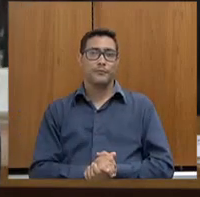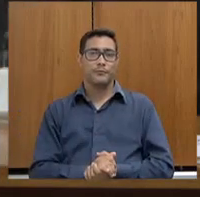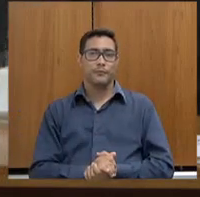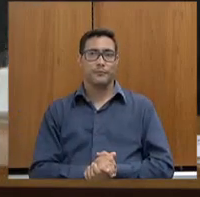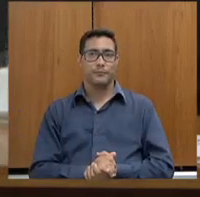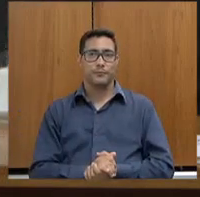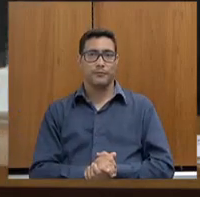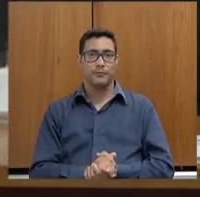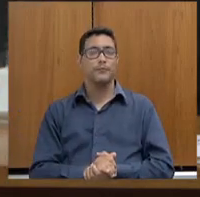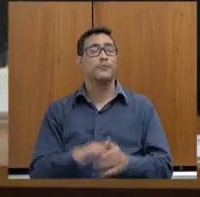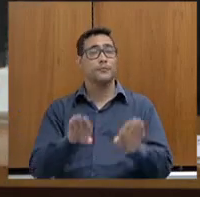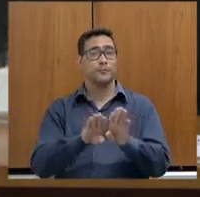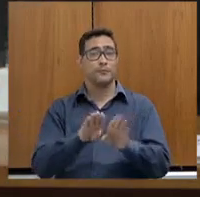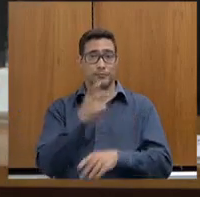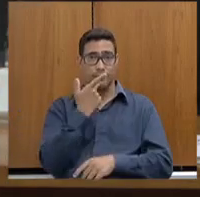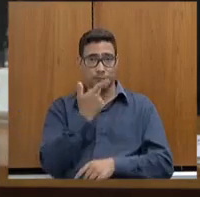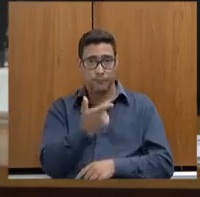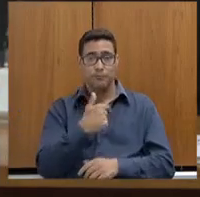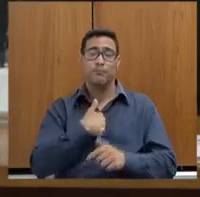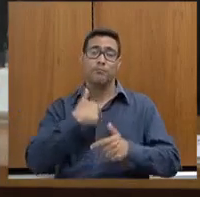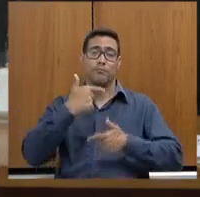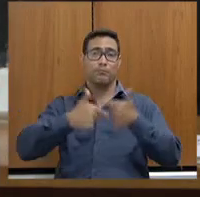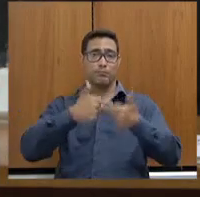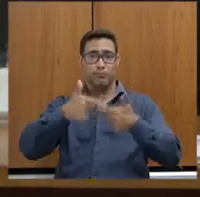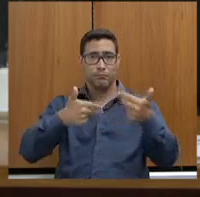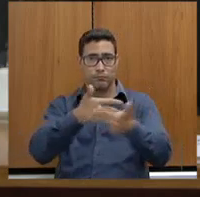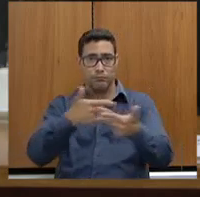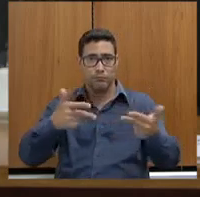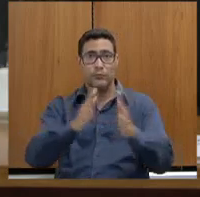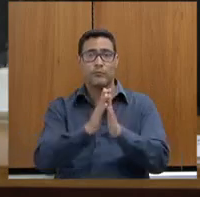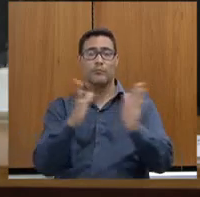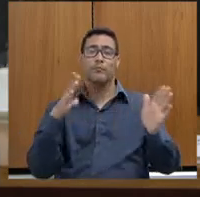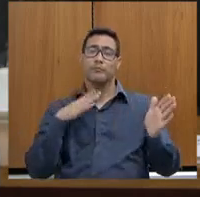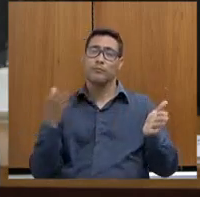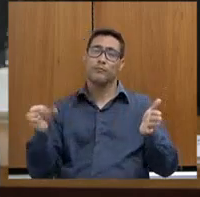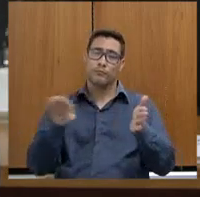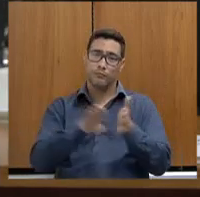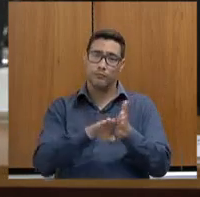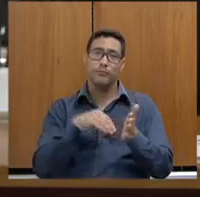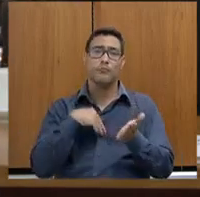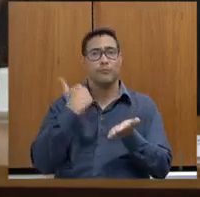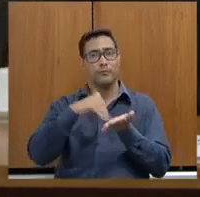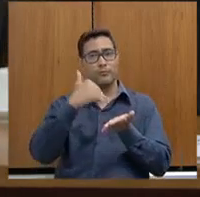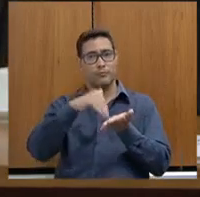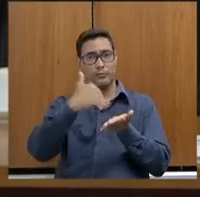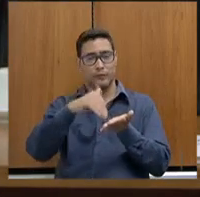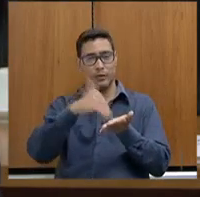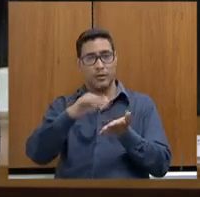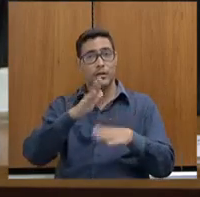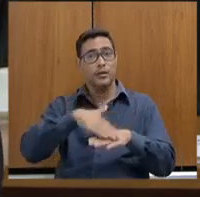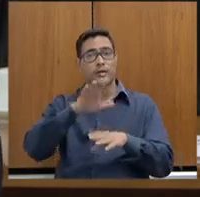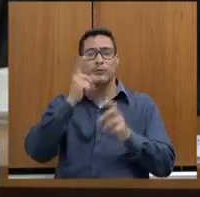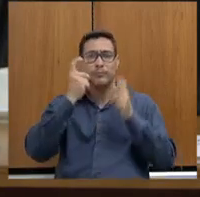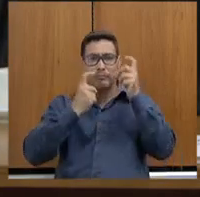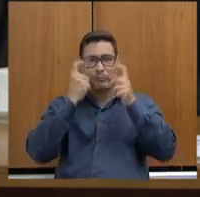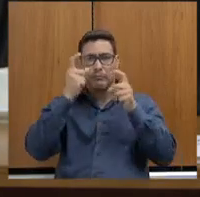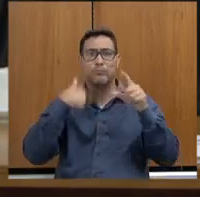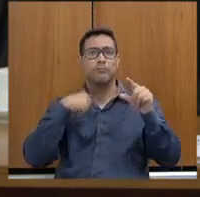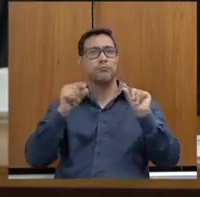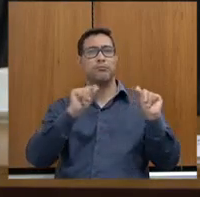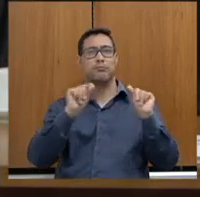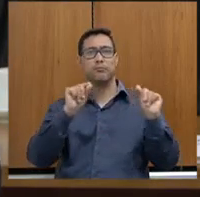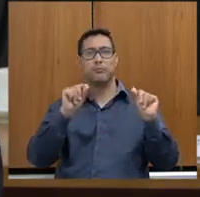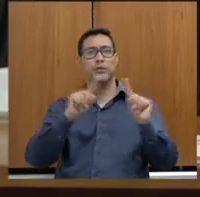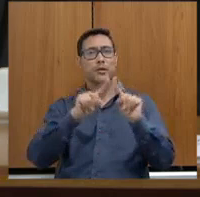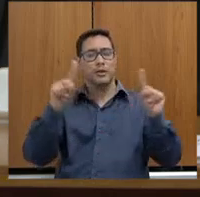Nós falamos das nossas operações integradas, e desde que eu cheguei à Secretaria, uma das minhas maiores preocupações foi realmente com a